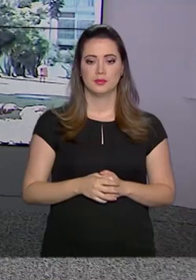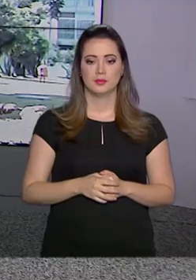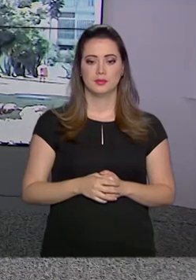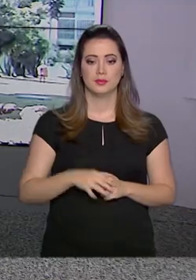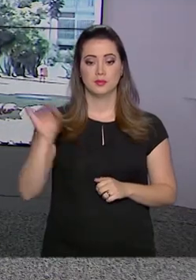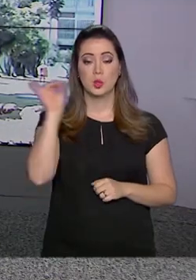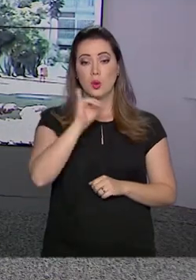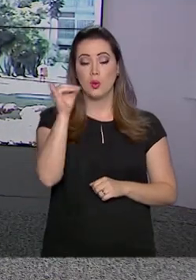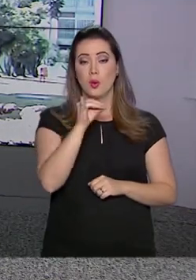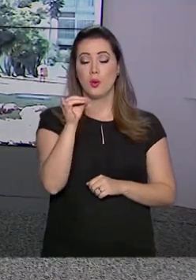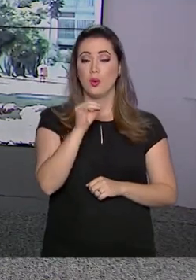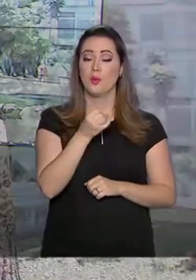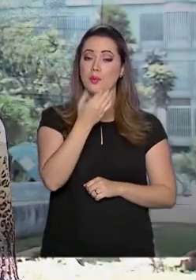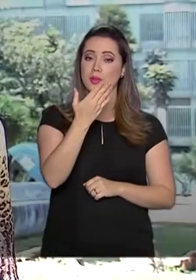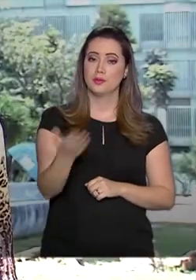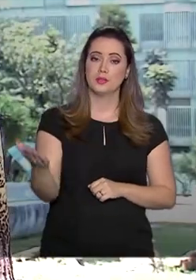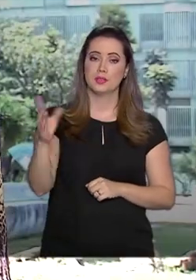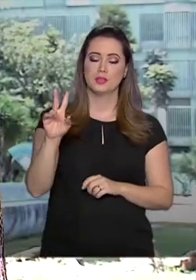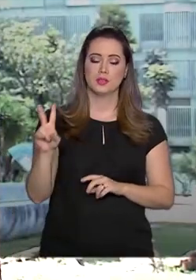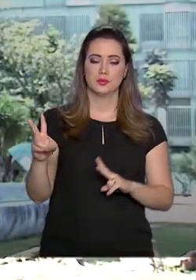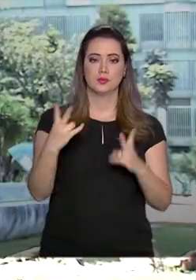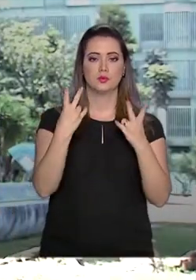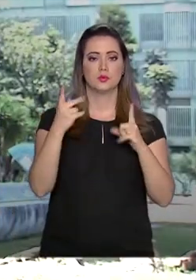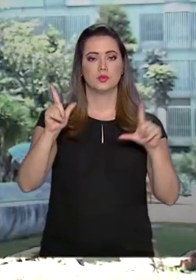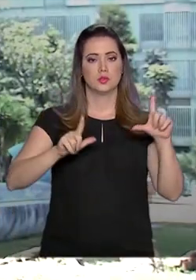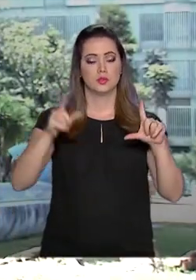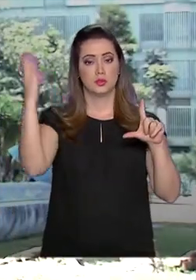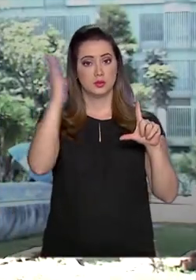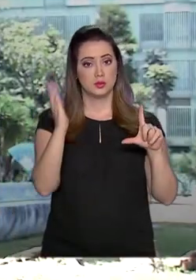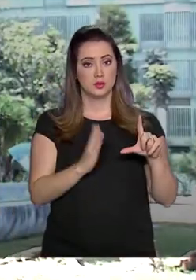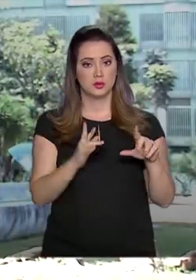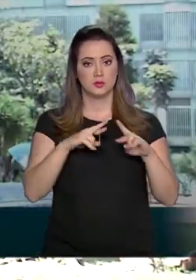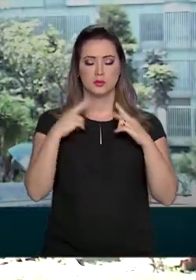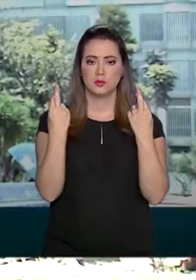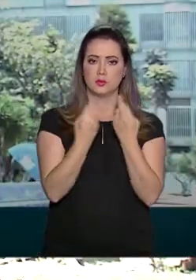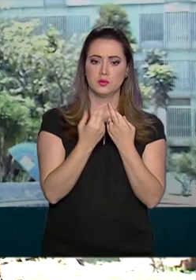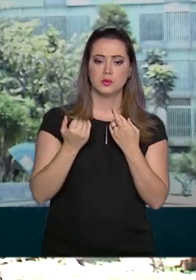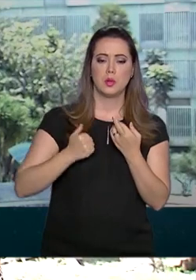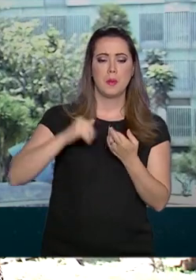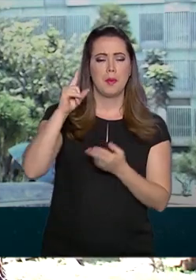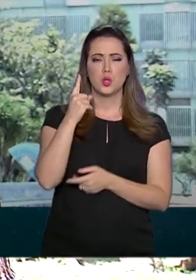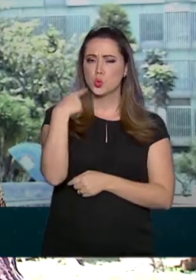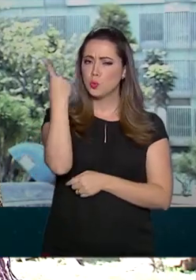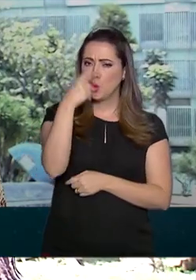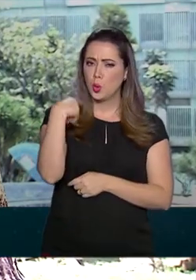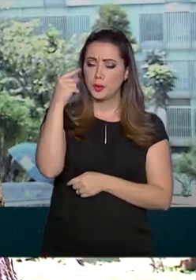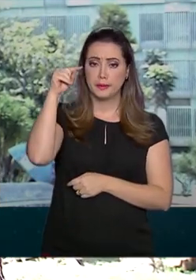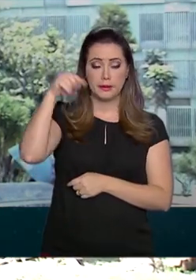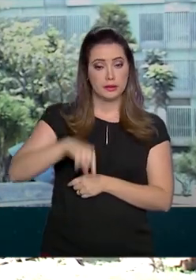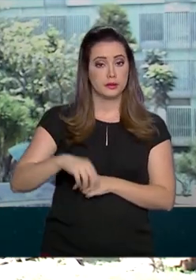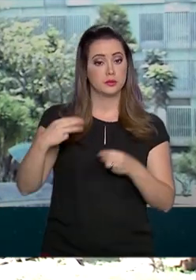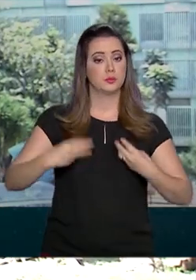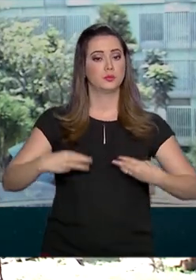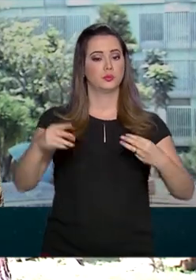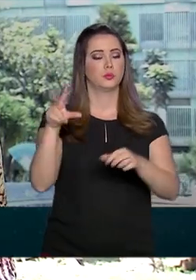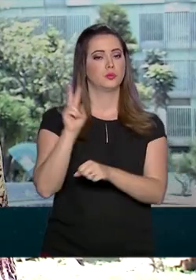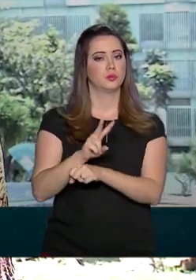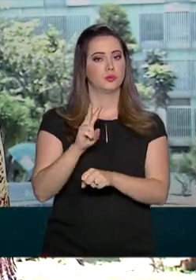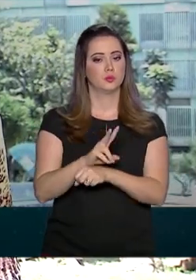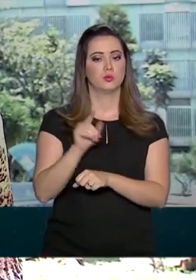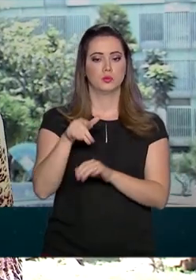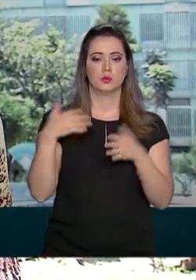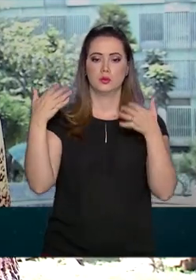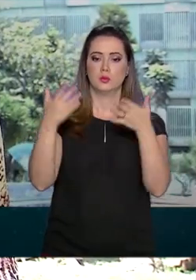Olá, Carla. Olá para você que assiste a TV Brasil. A reunião durou pouco mais de uma hora aqui no Ministério da Defesa.